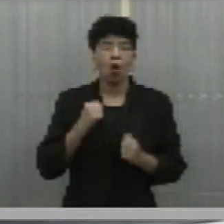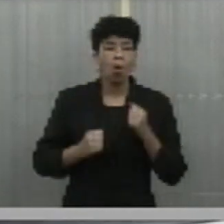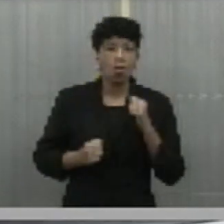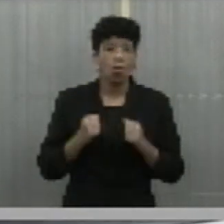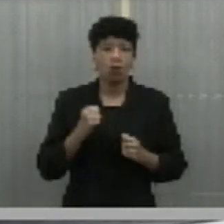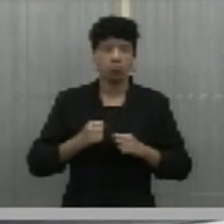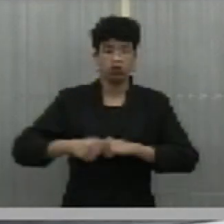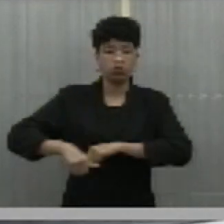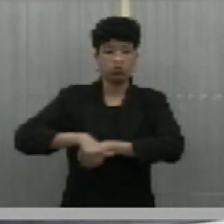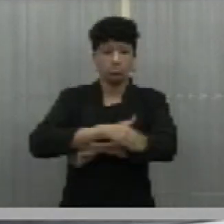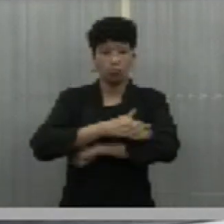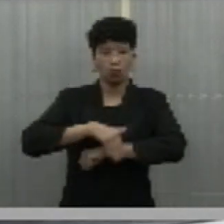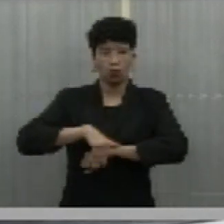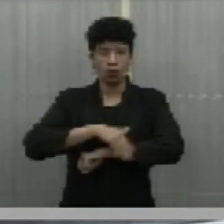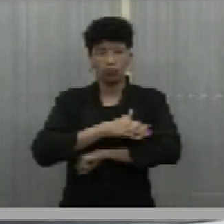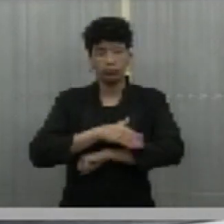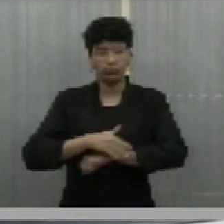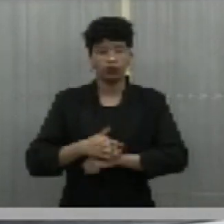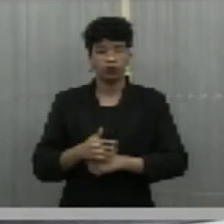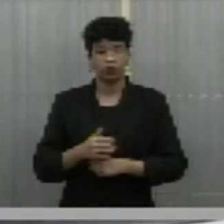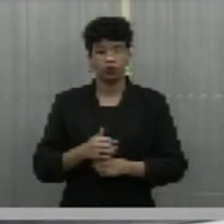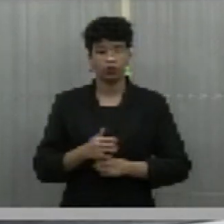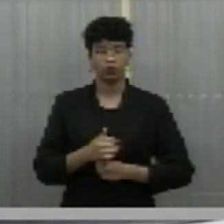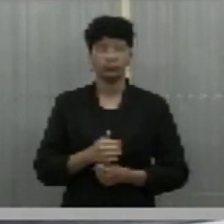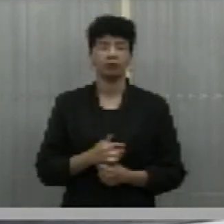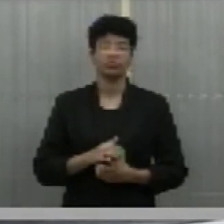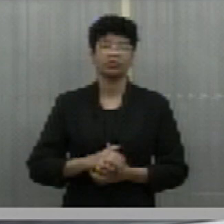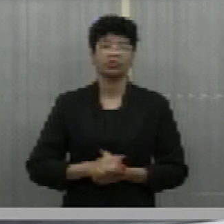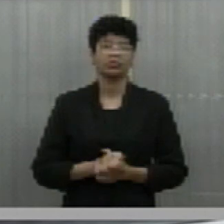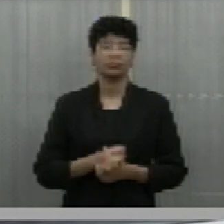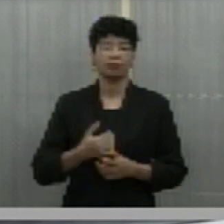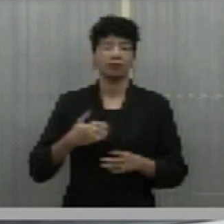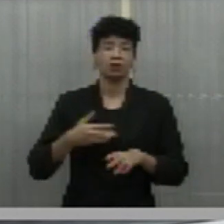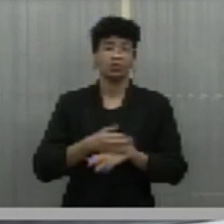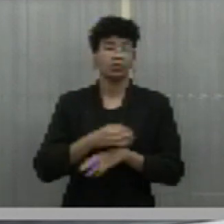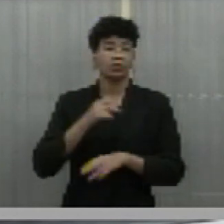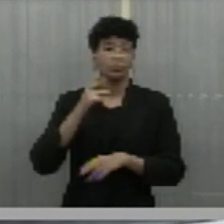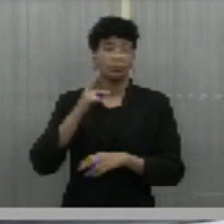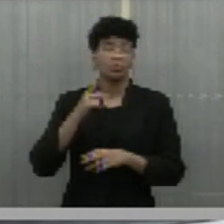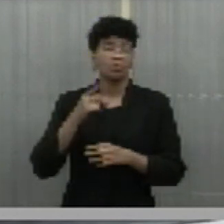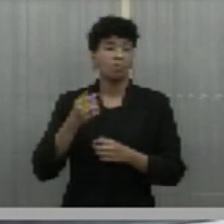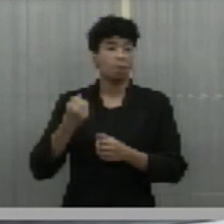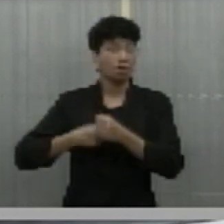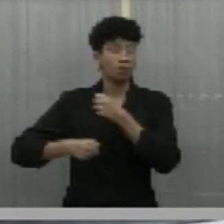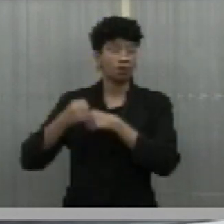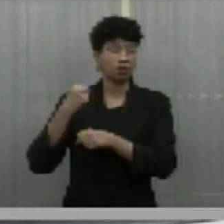E eu havia, já o ano passado, dentro de uma articulação com o governo,